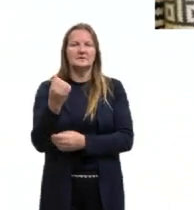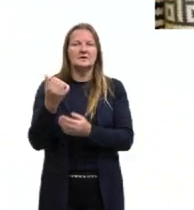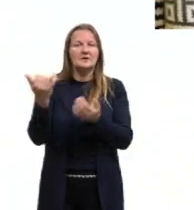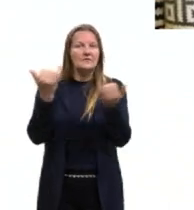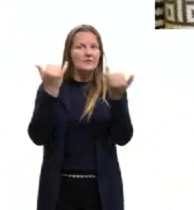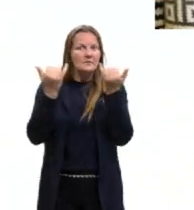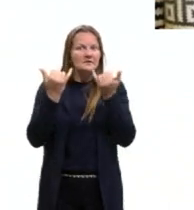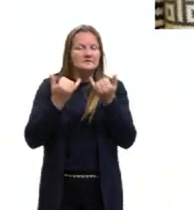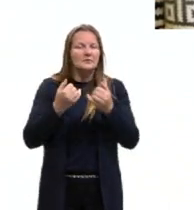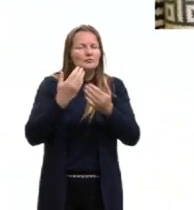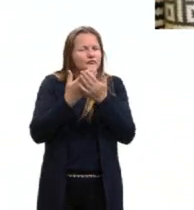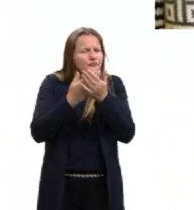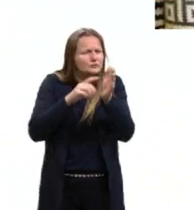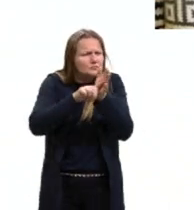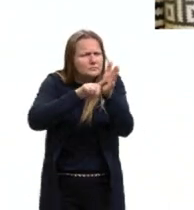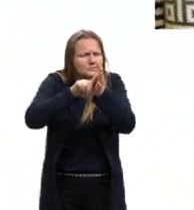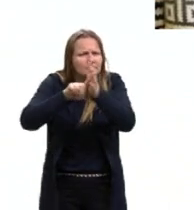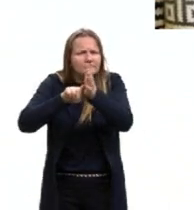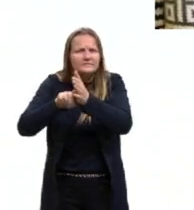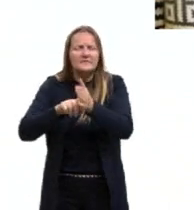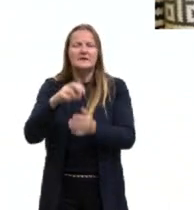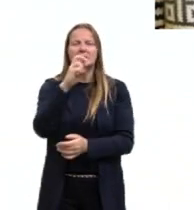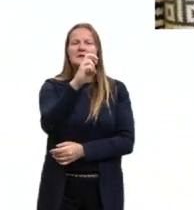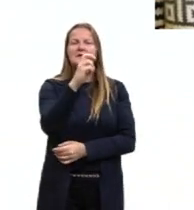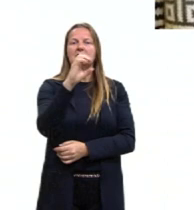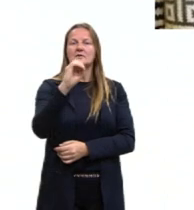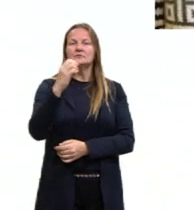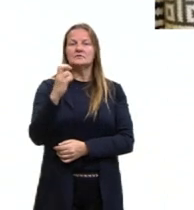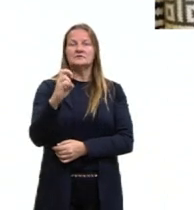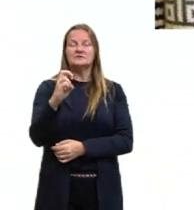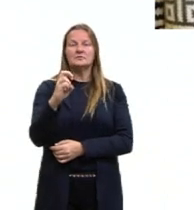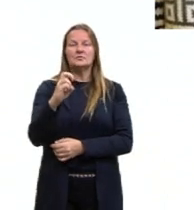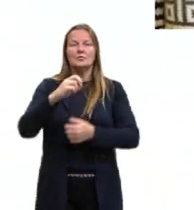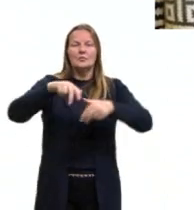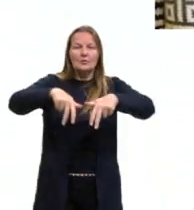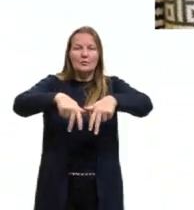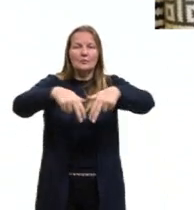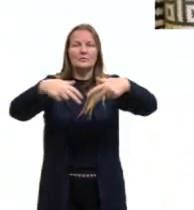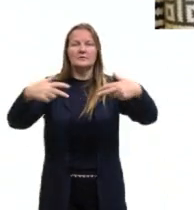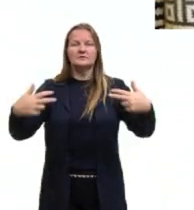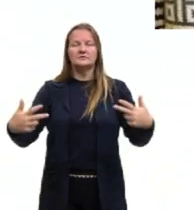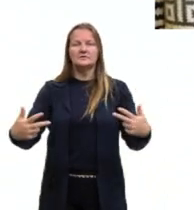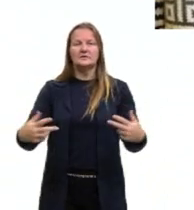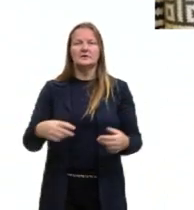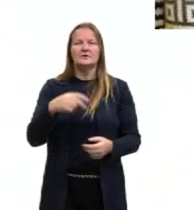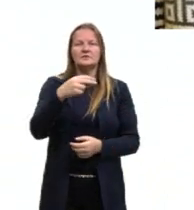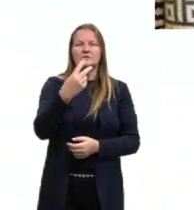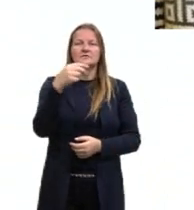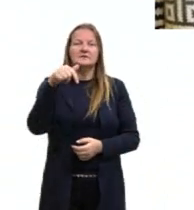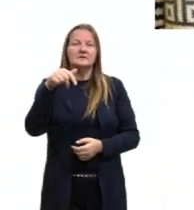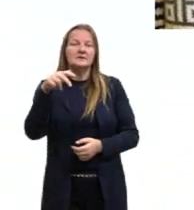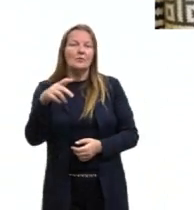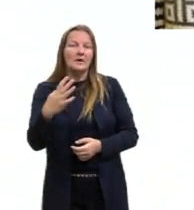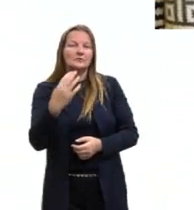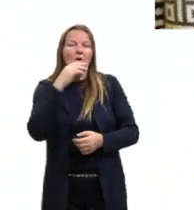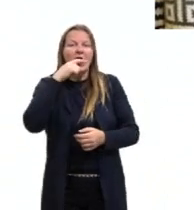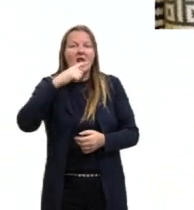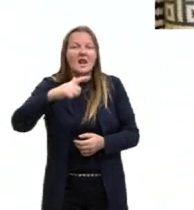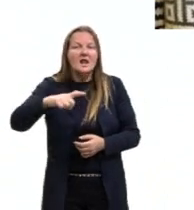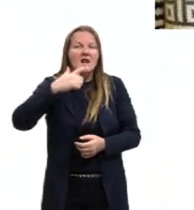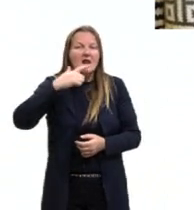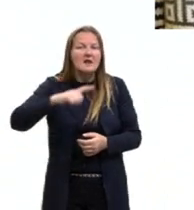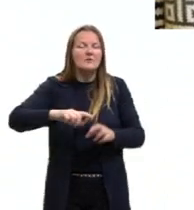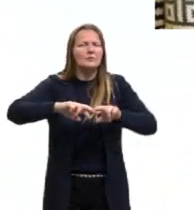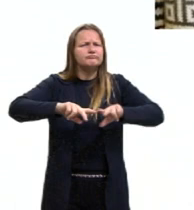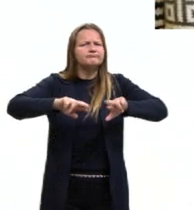O estudo revela 505 etnias e 274 línguas entre os povos indígenas. Por esse